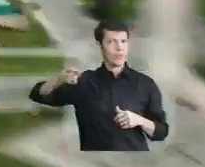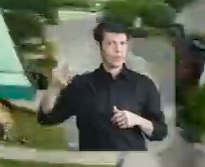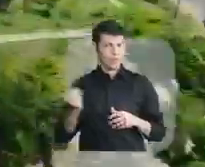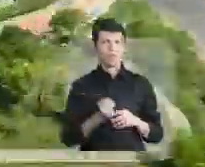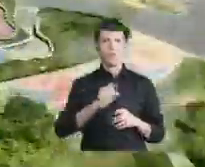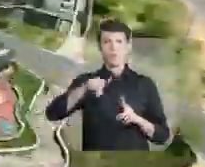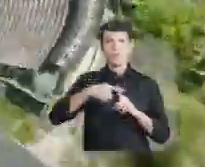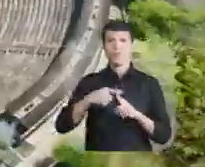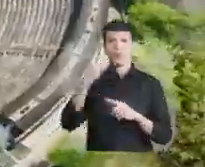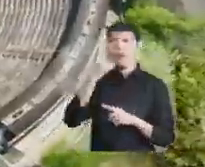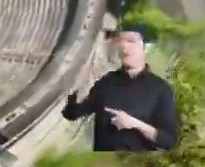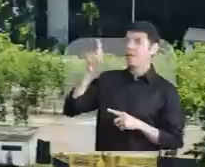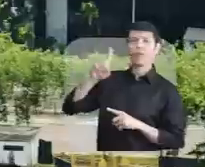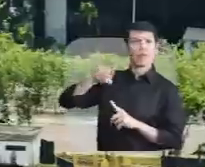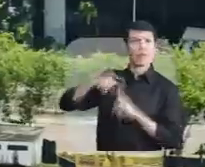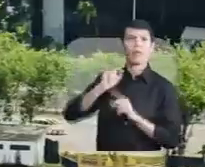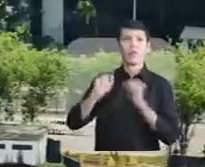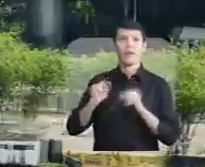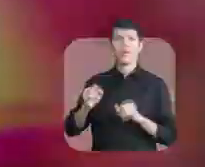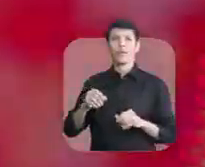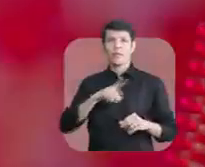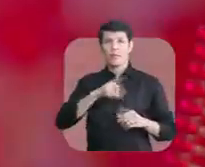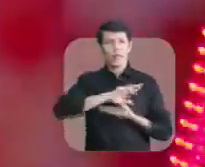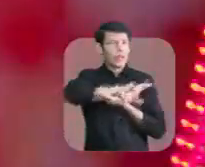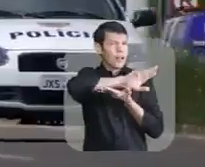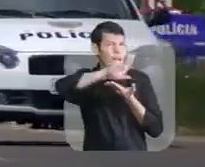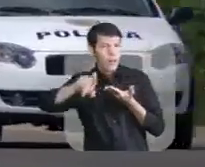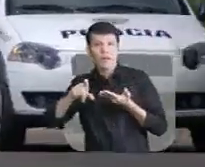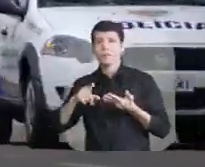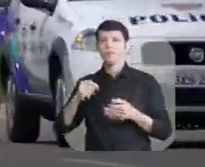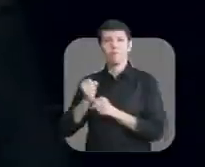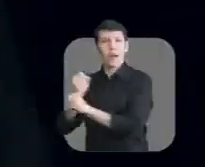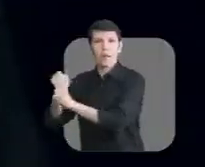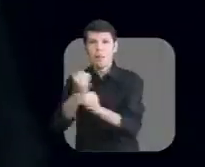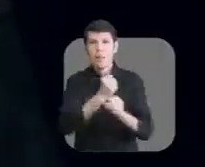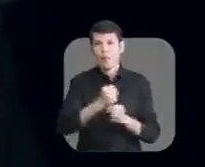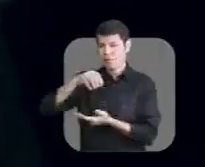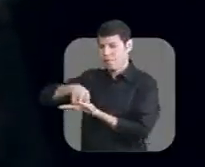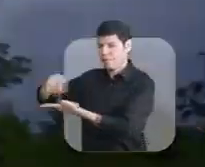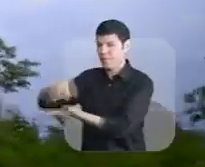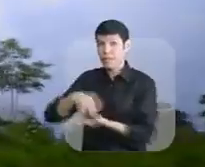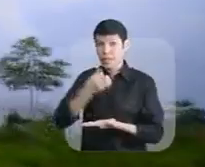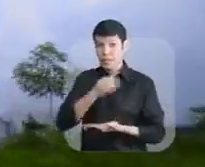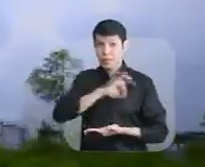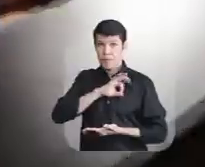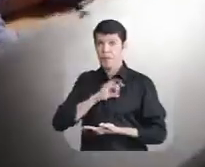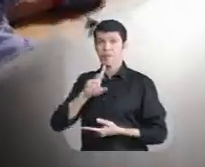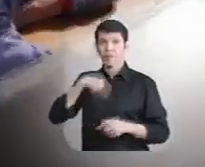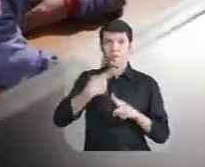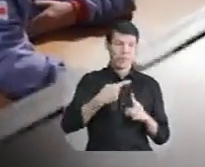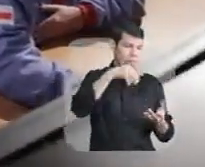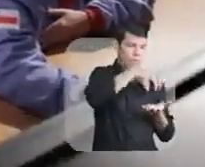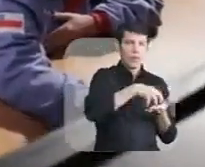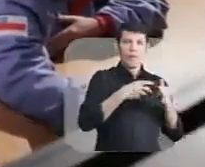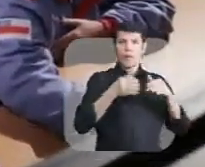Construiu o Centro Cultural Povos da Amazônia E fez mais Construiu 6 comandos de policiamento e